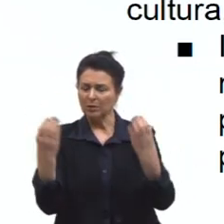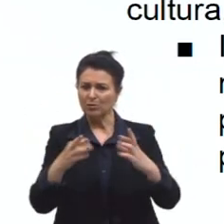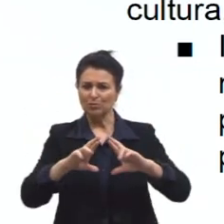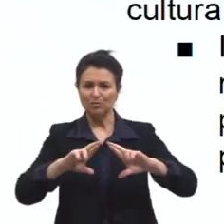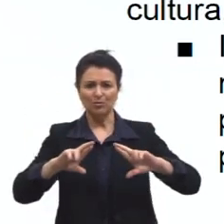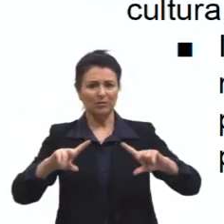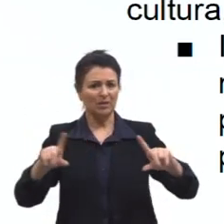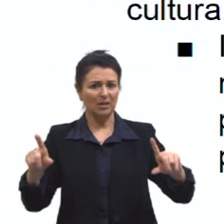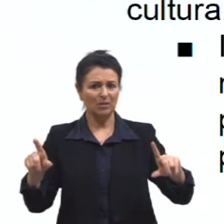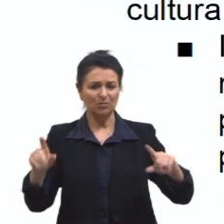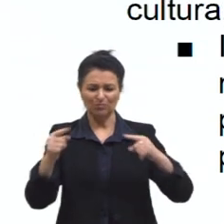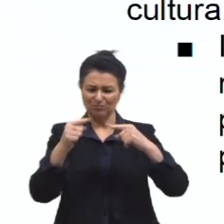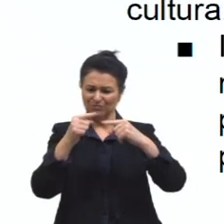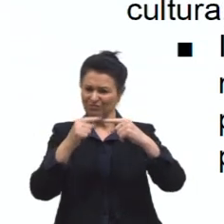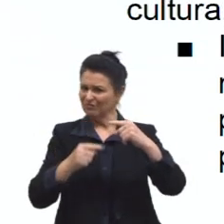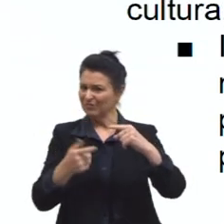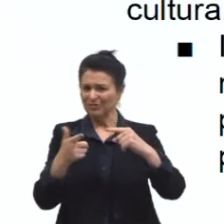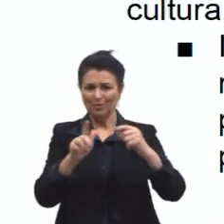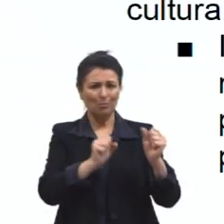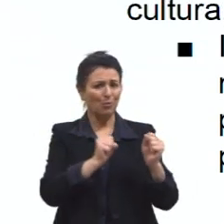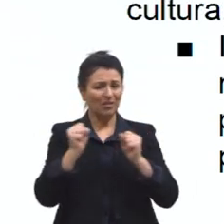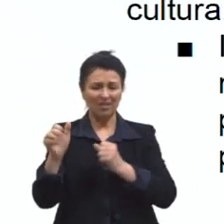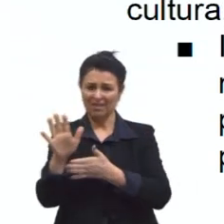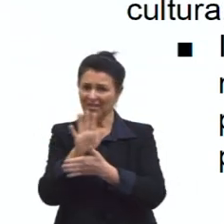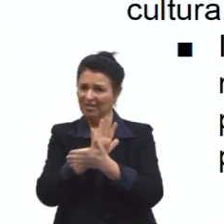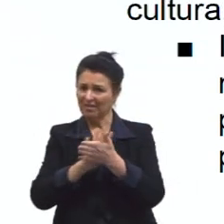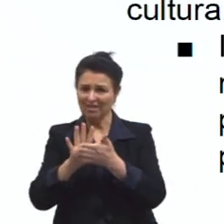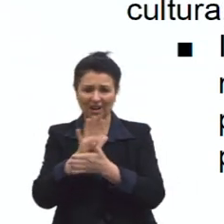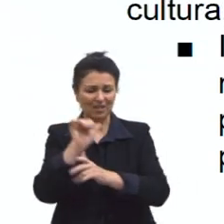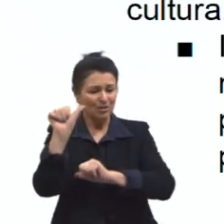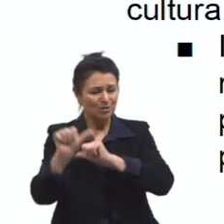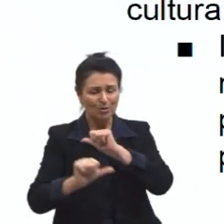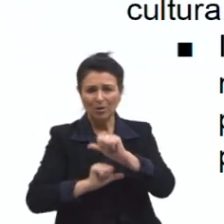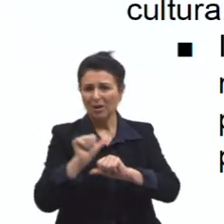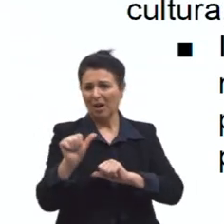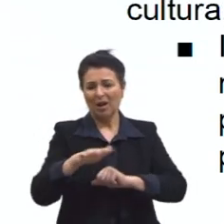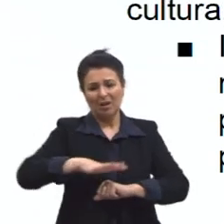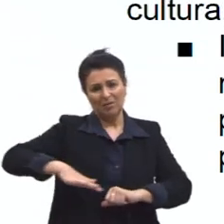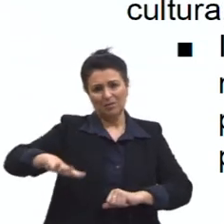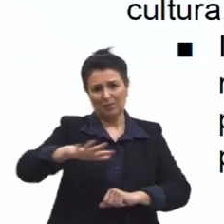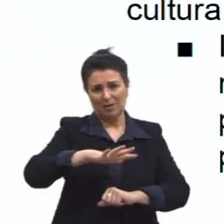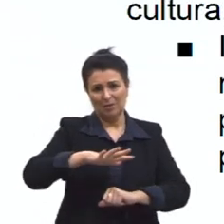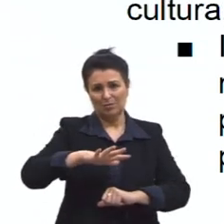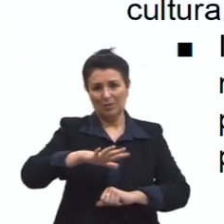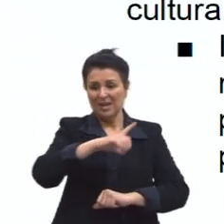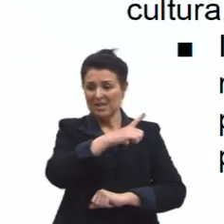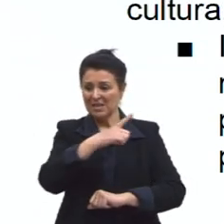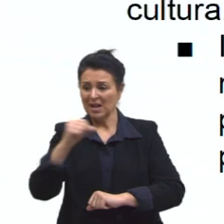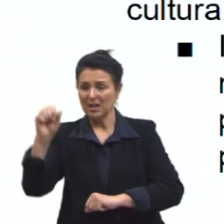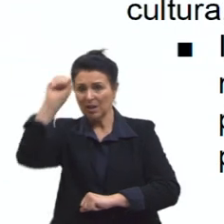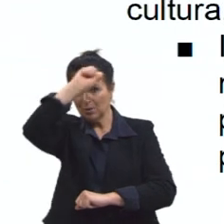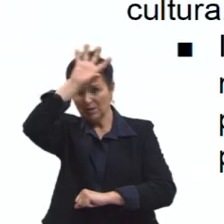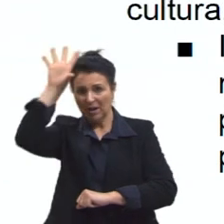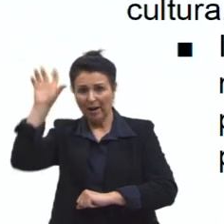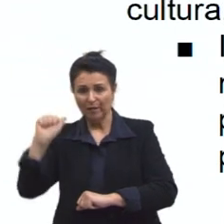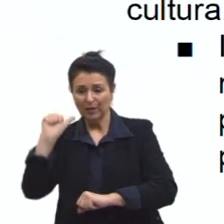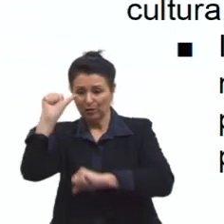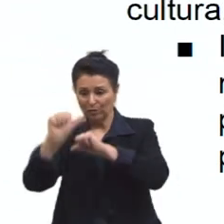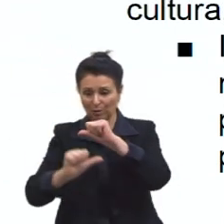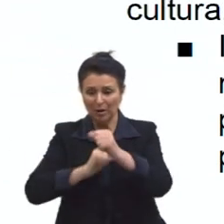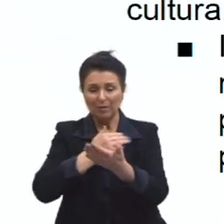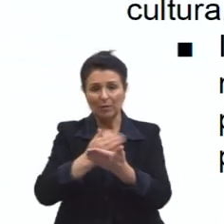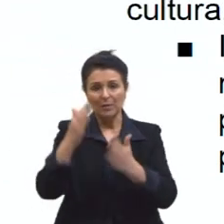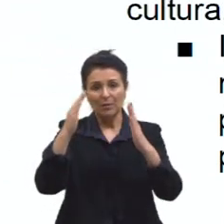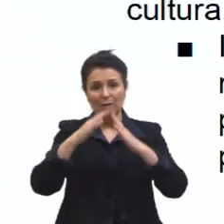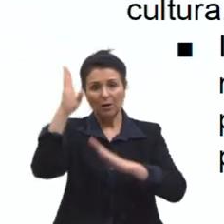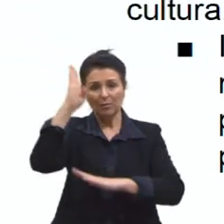subalterna, sem poder. E essas pessoas, quando elas chegavam no Brasil, elas recebiam um novo nome, elas